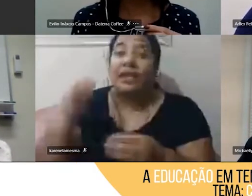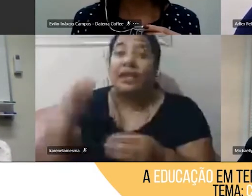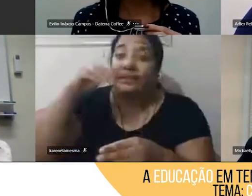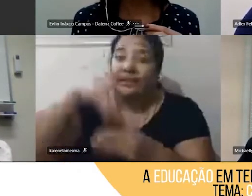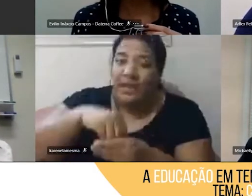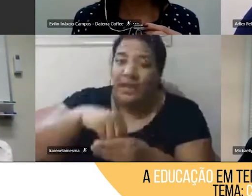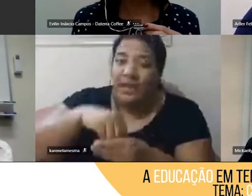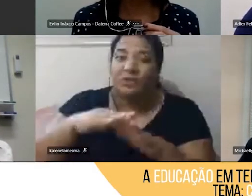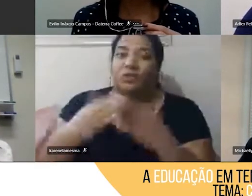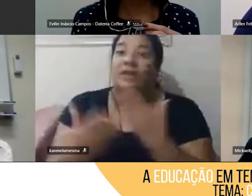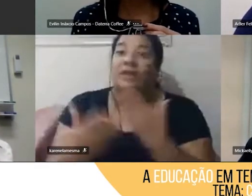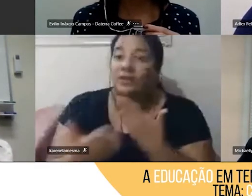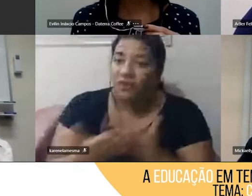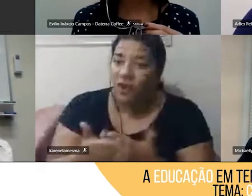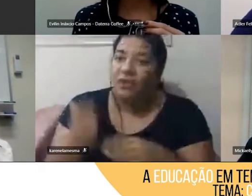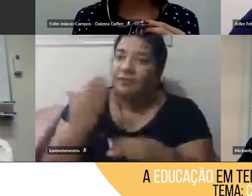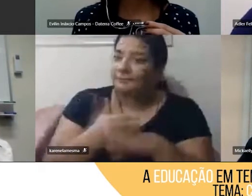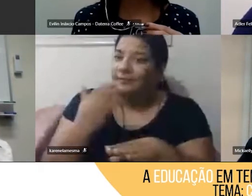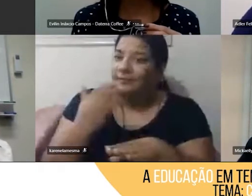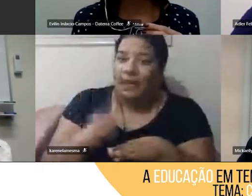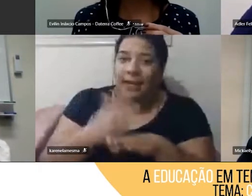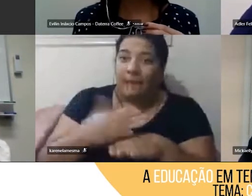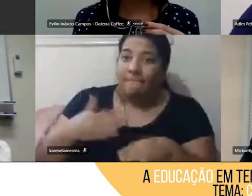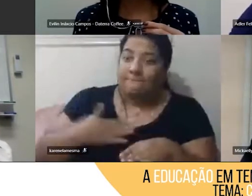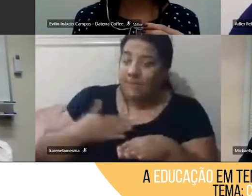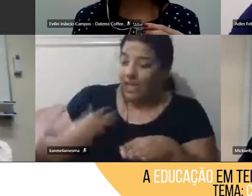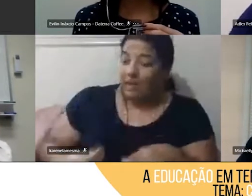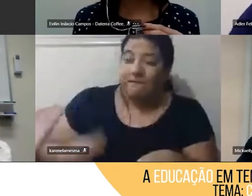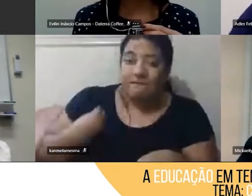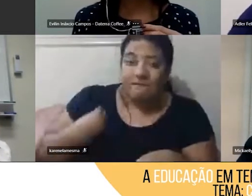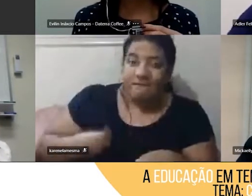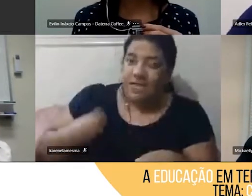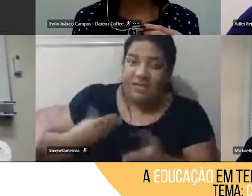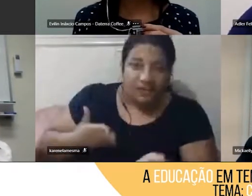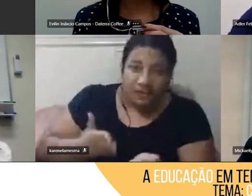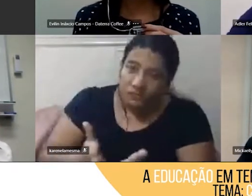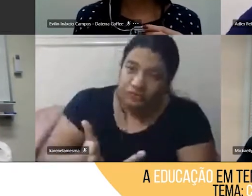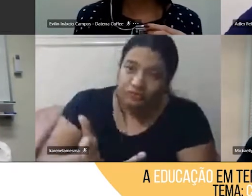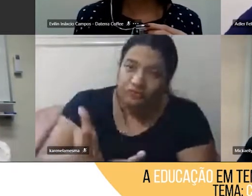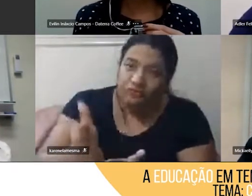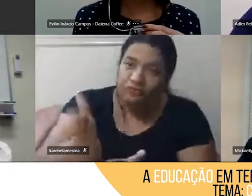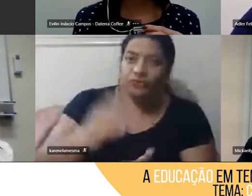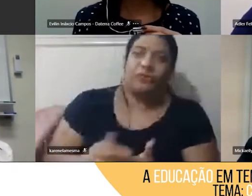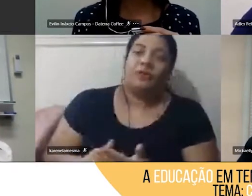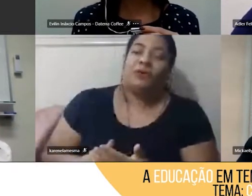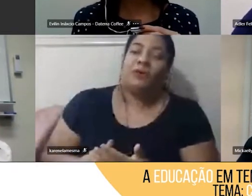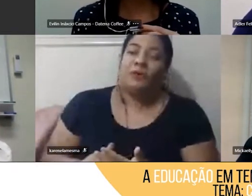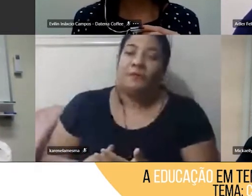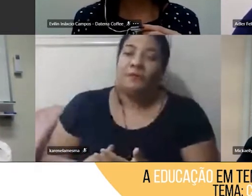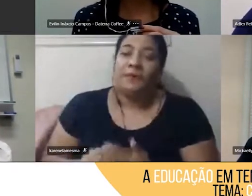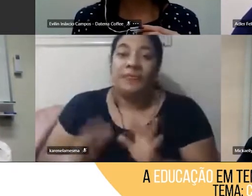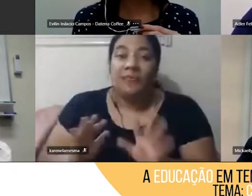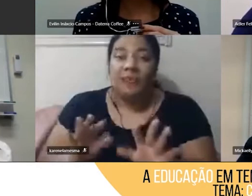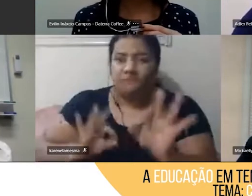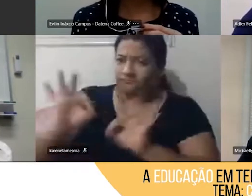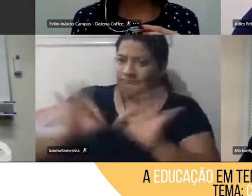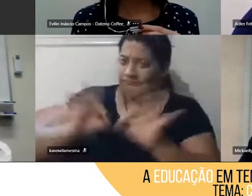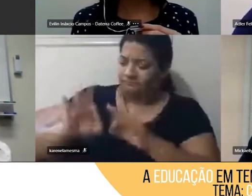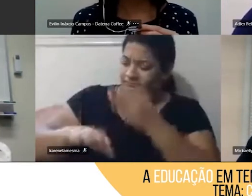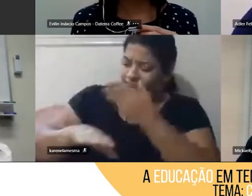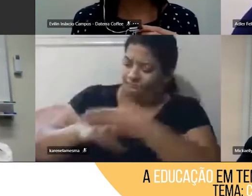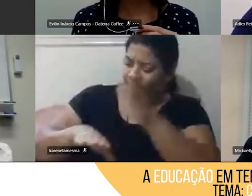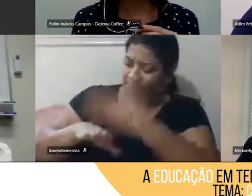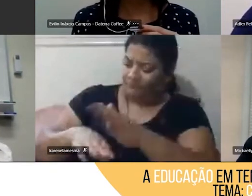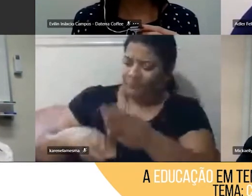que prepara pra vida. E aí, não tem como a gente dizer, né, falar de preparação para a vida se a gente